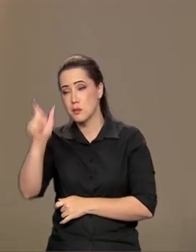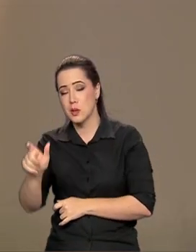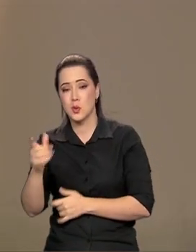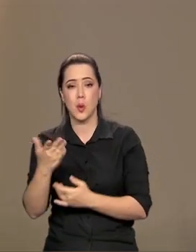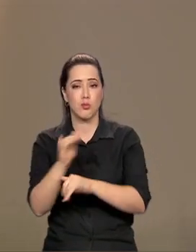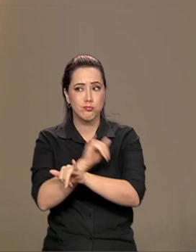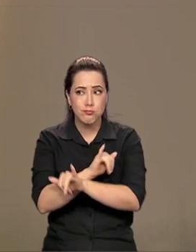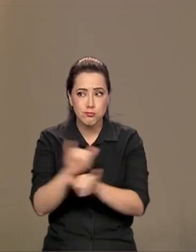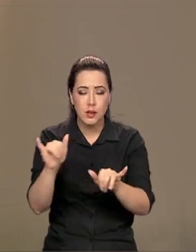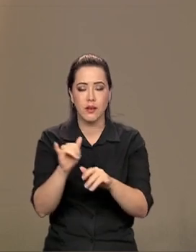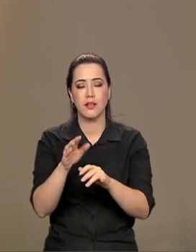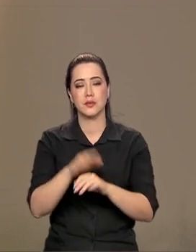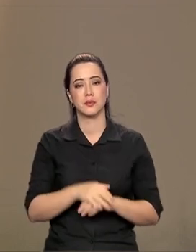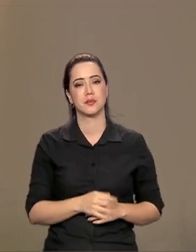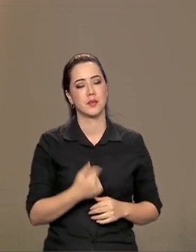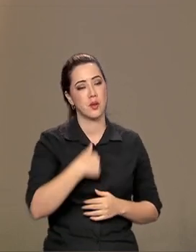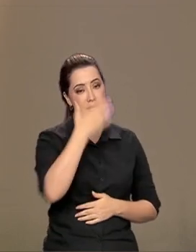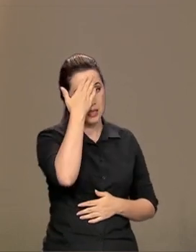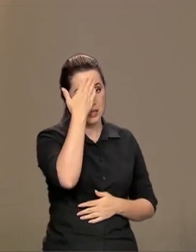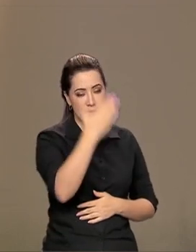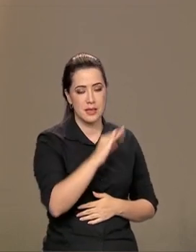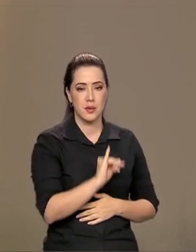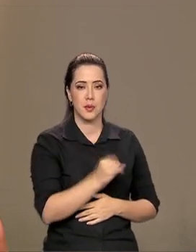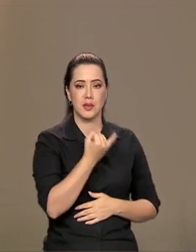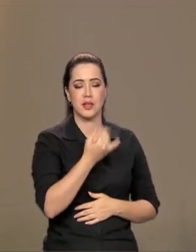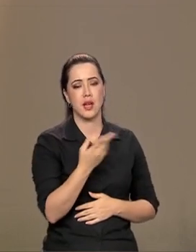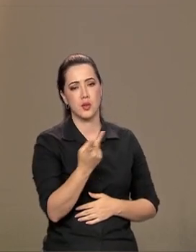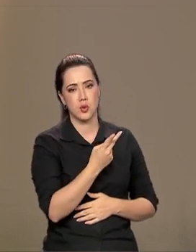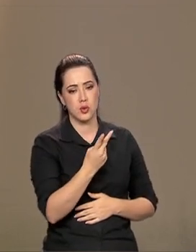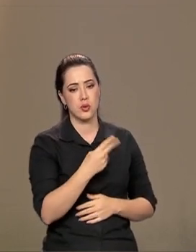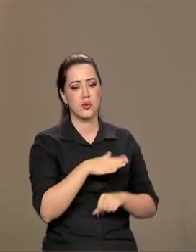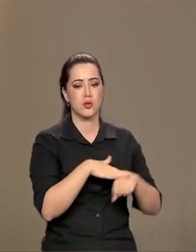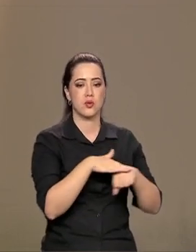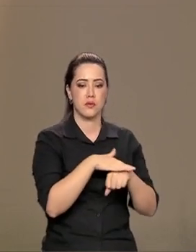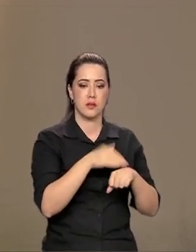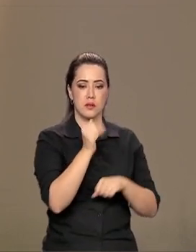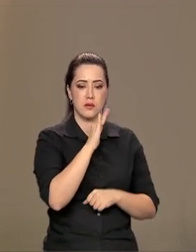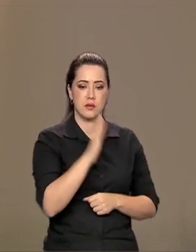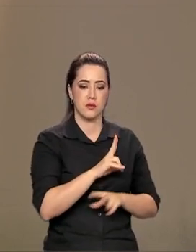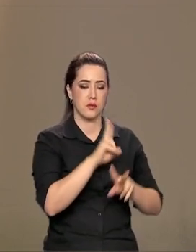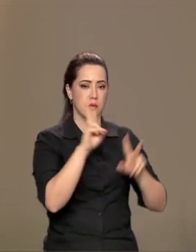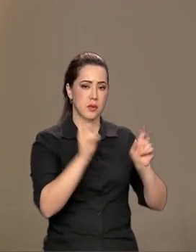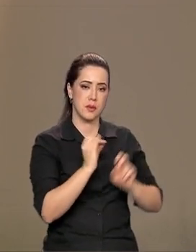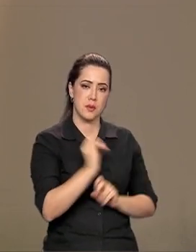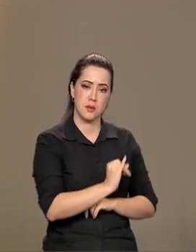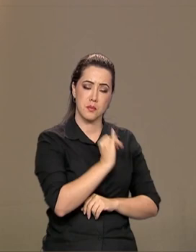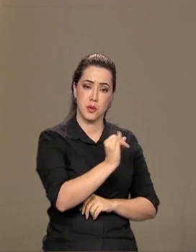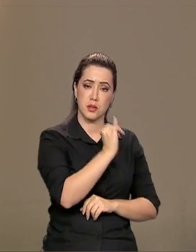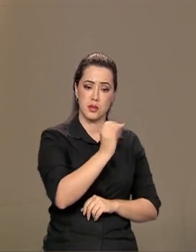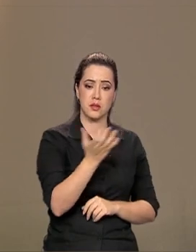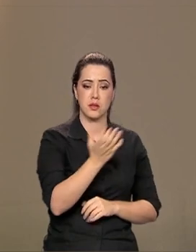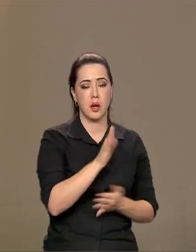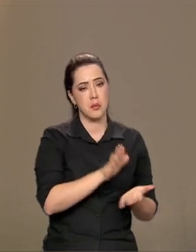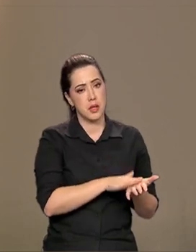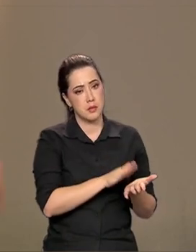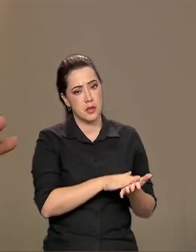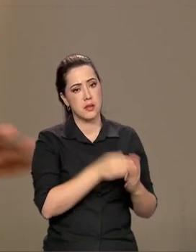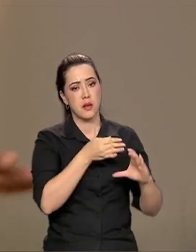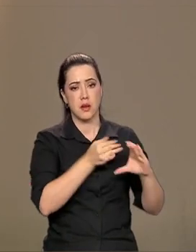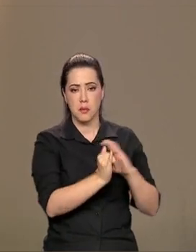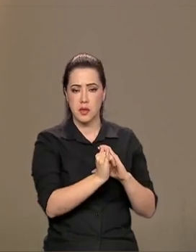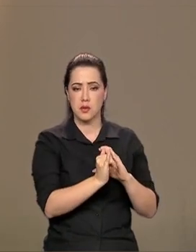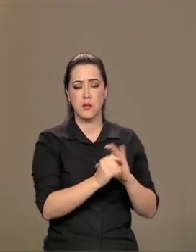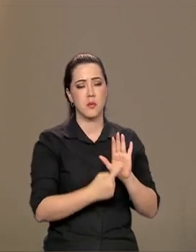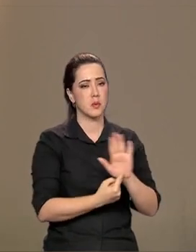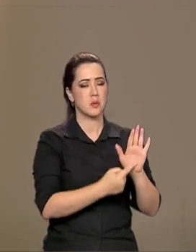agradecer, Roberto e a Ana, a oportunidade que vocês estão me dando de conversar com o Brasil sobre temas importantes e quero parabenizar a EBC que está dando